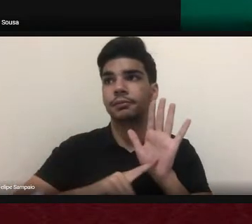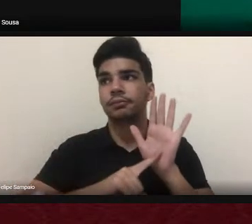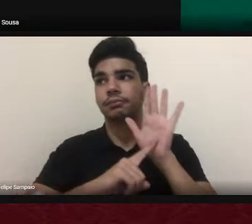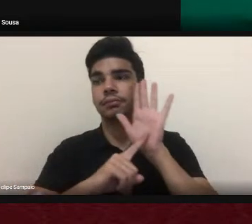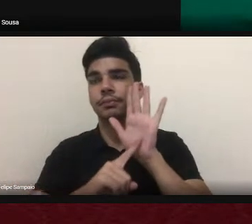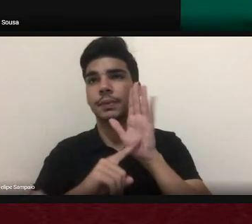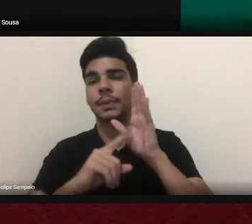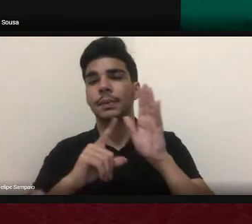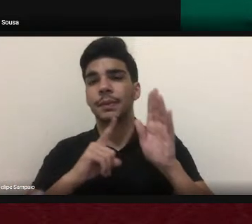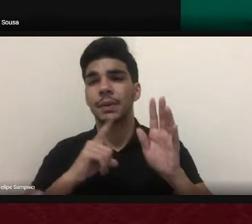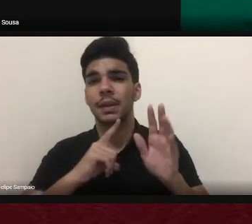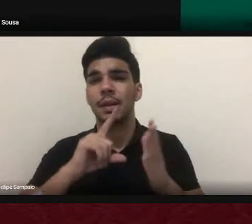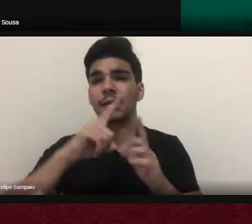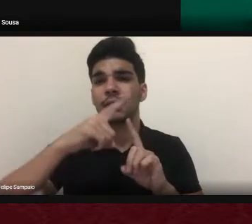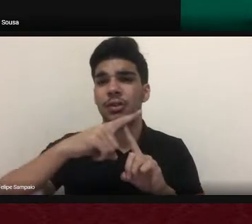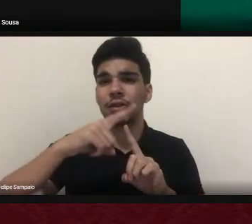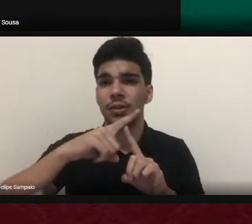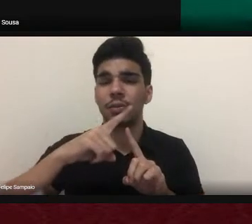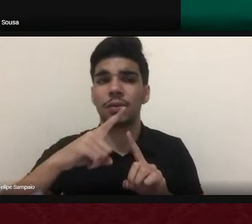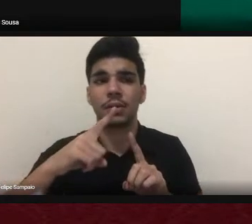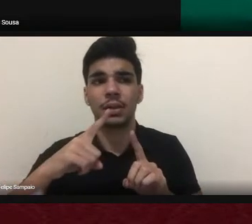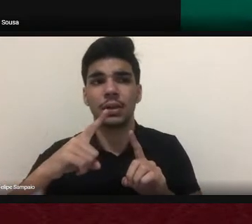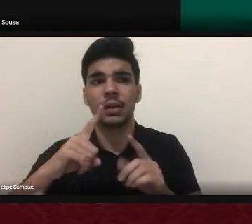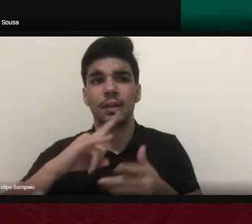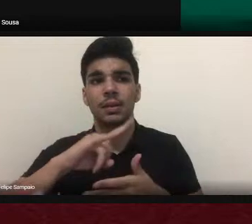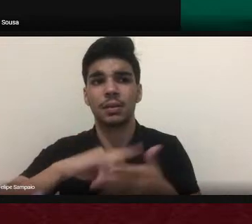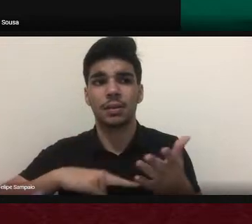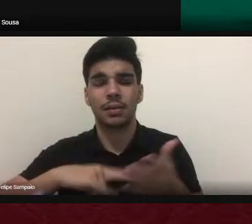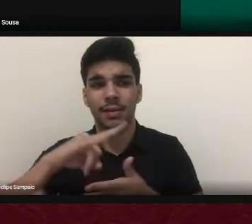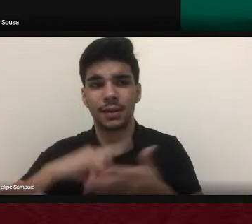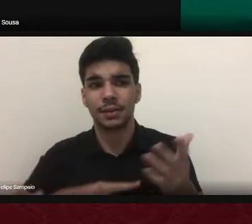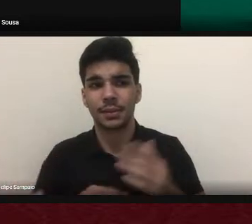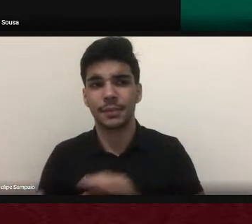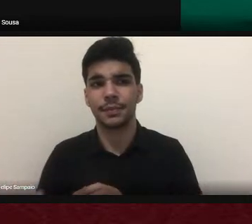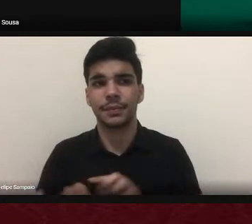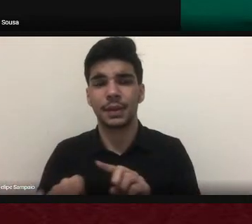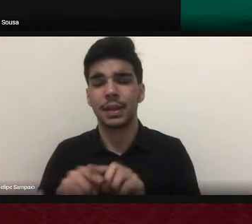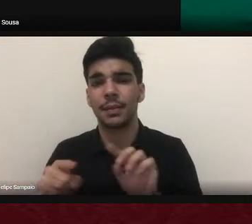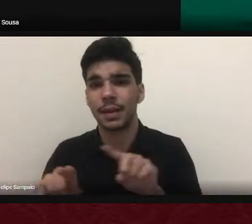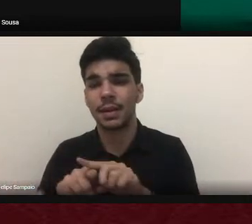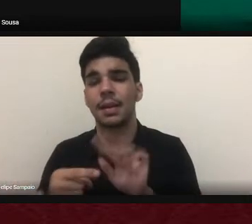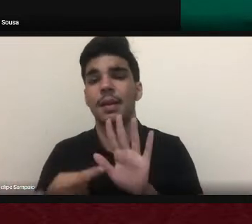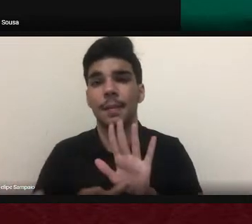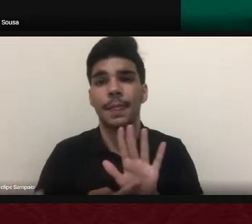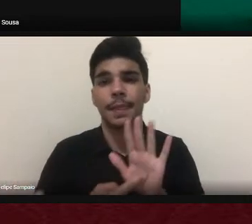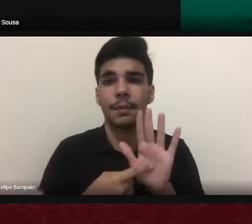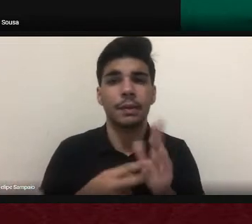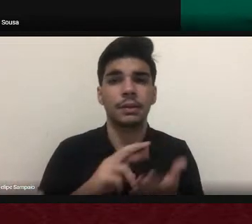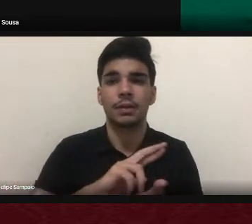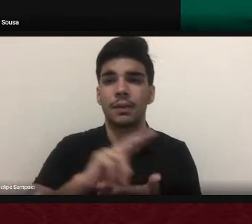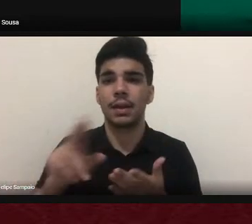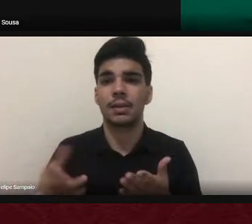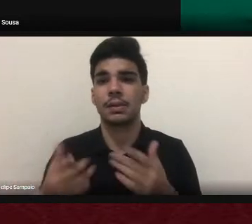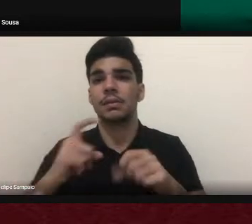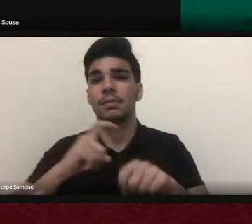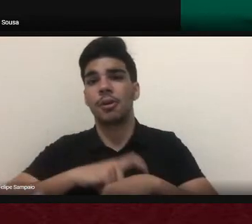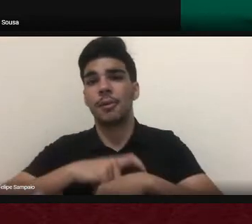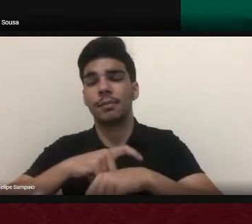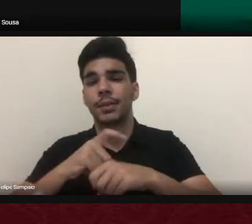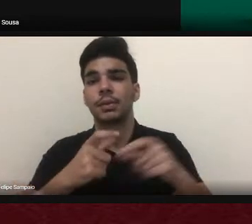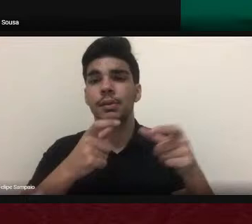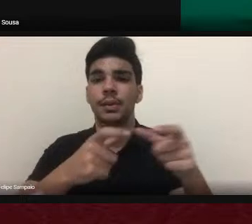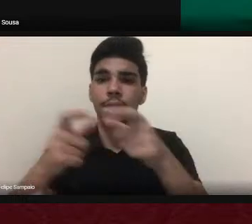essas tipologias documentais também mostram como em diversos momentos e lugares abordam a